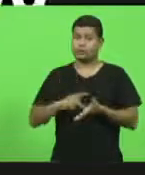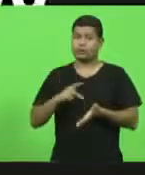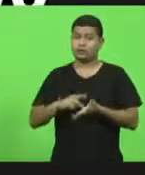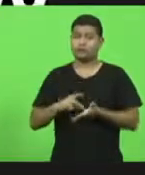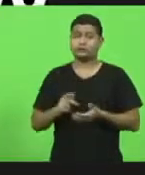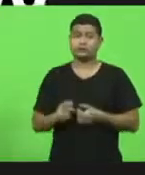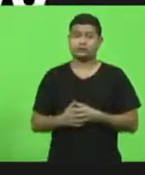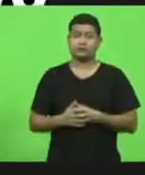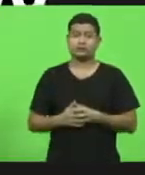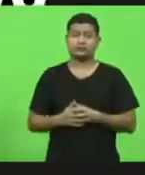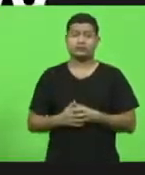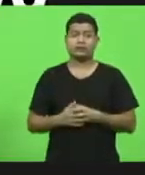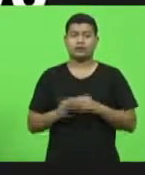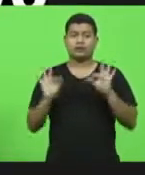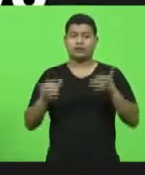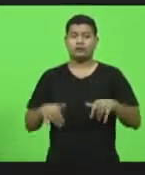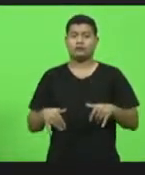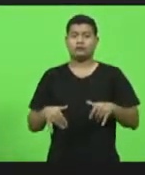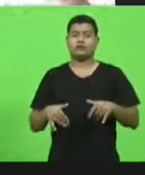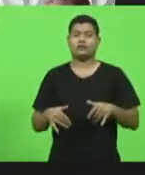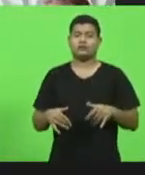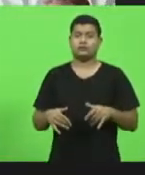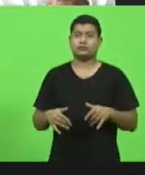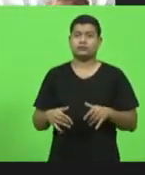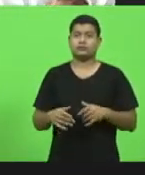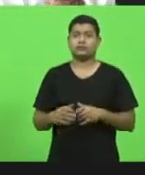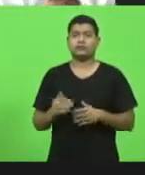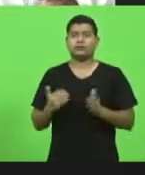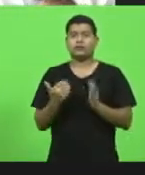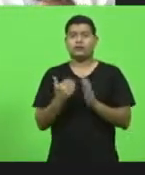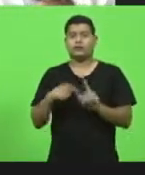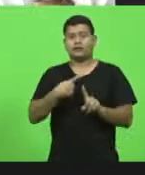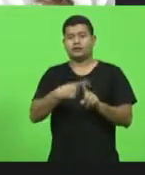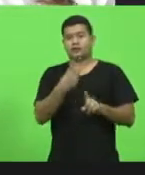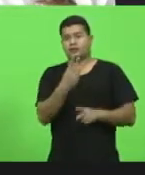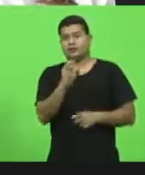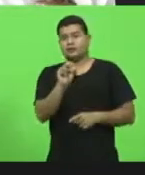Para concluir, senhor presidente. Mais 30 segundos, deputado.